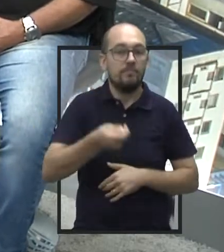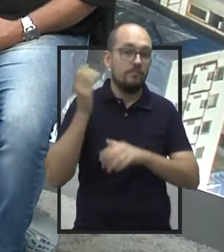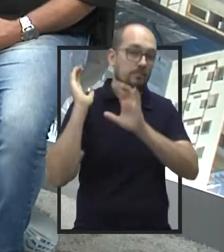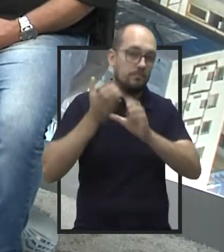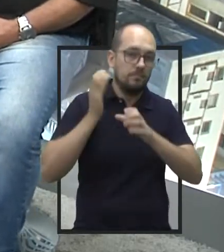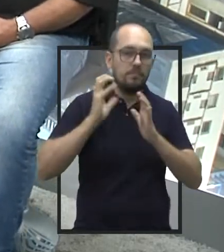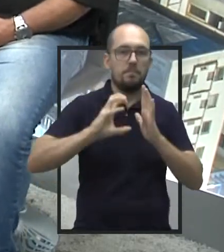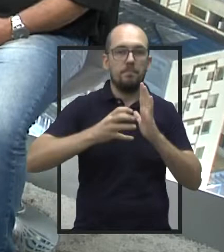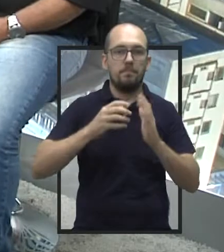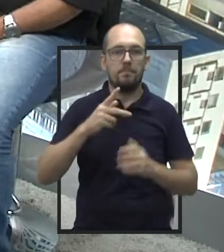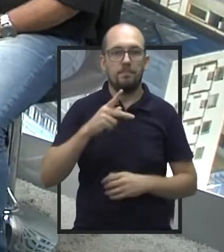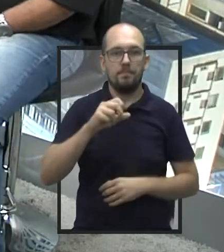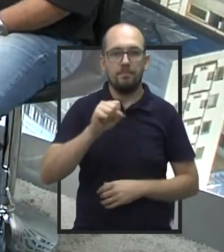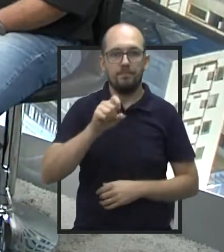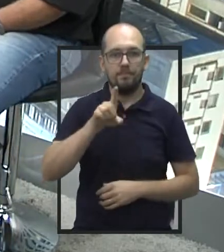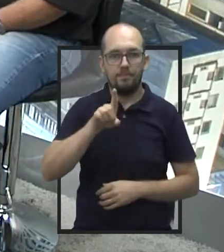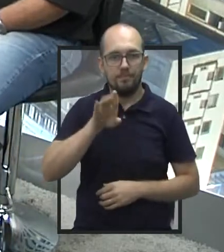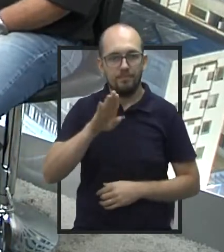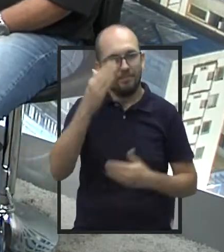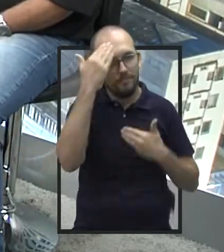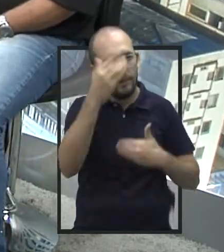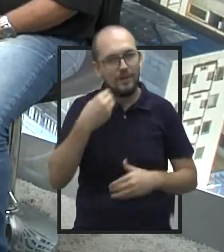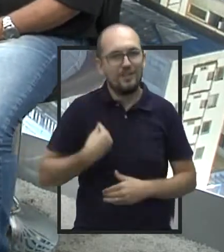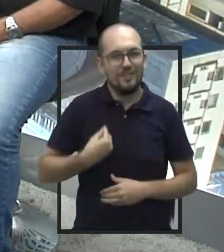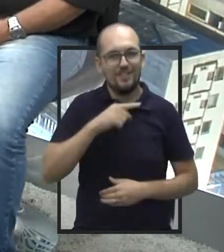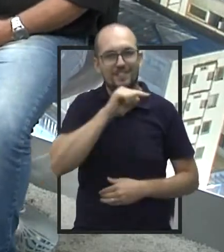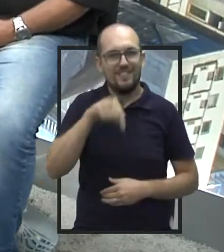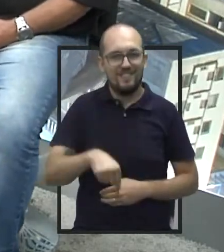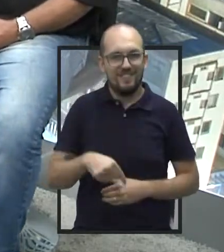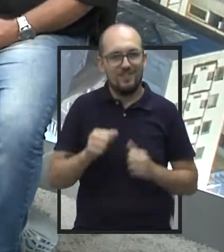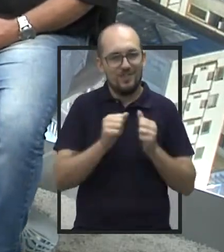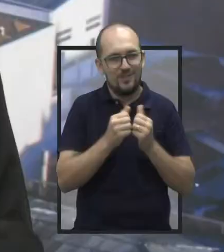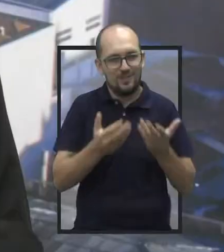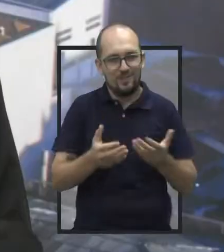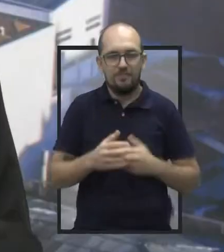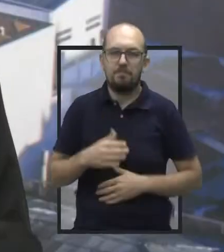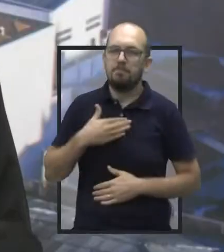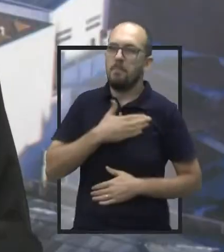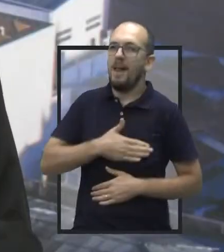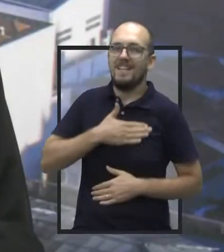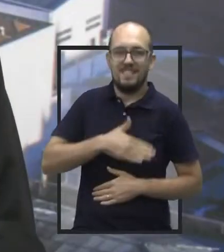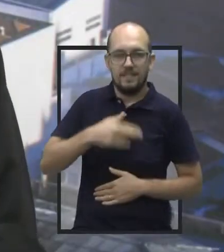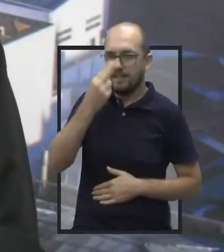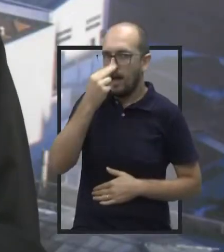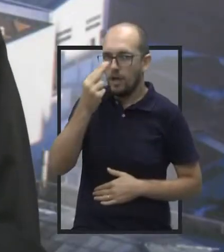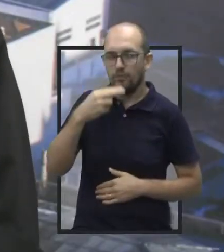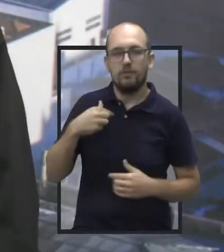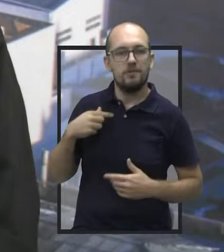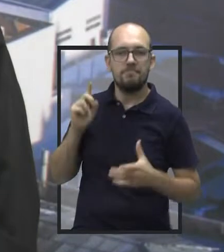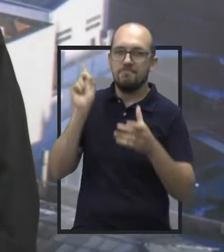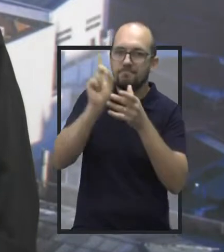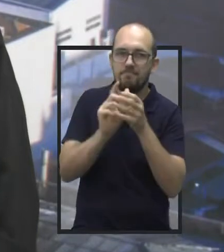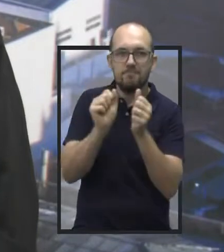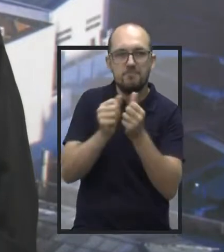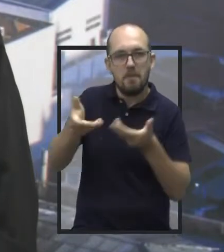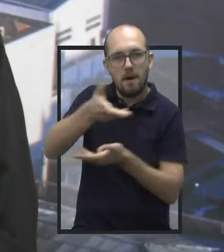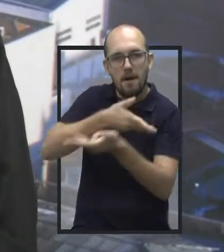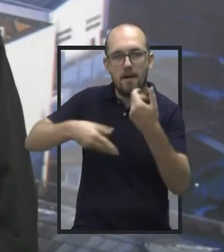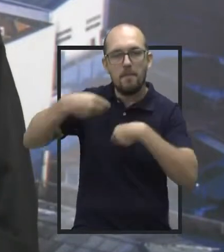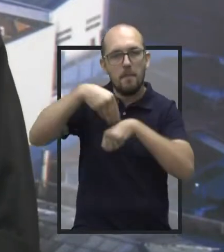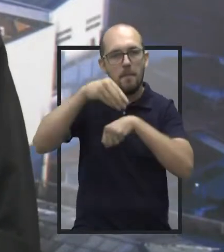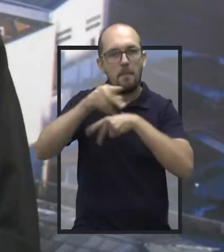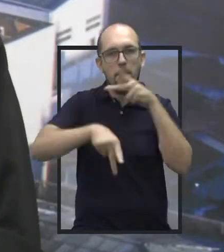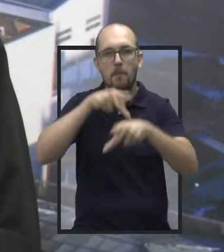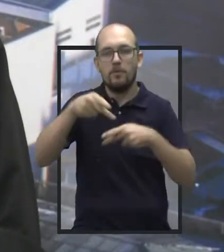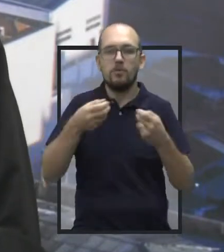PSDB, Tito Coloneto. Vereador, obrigado pela sua presença aqui conosco. É um prazer estar aqui pra poder levar pra nossa população